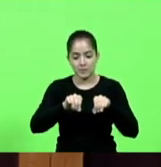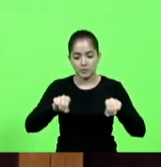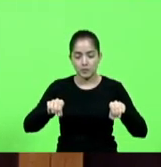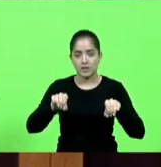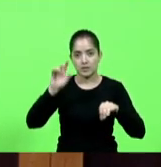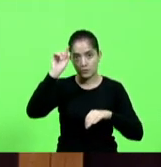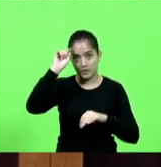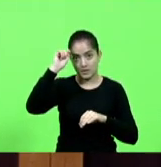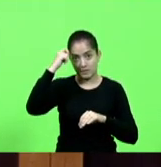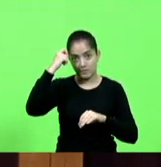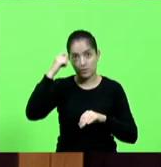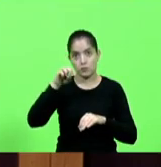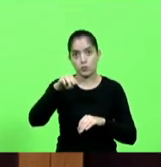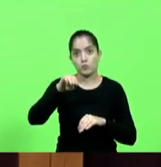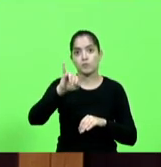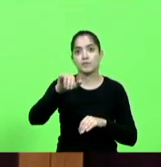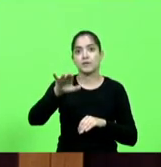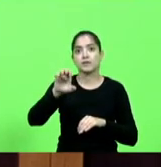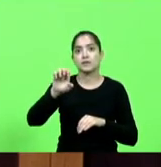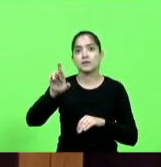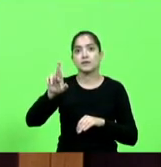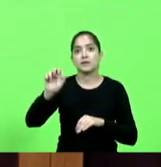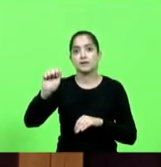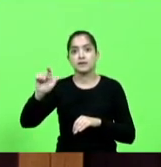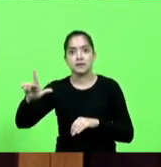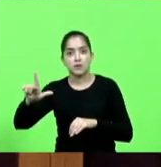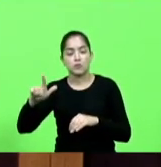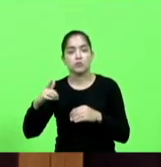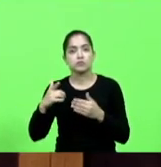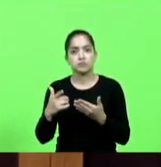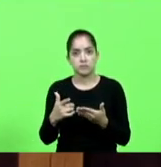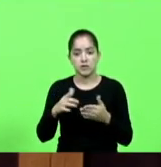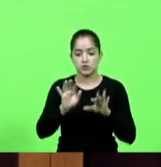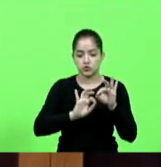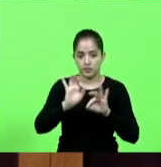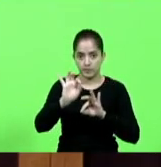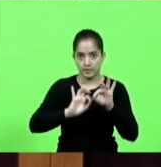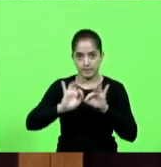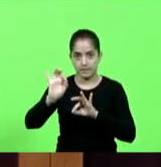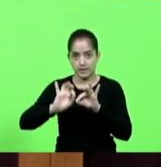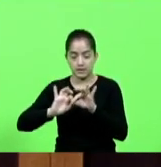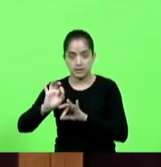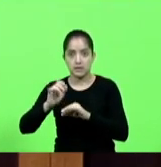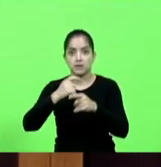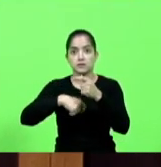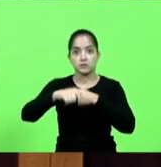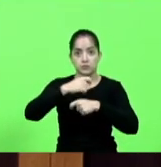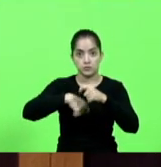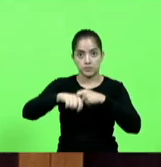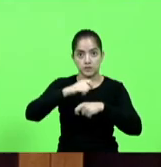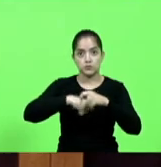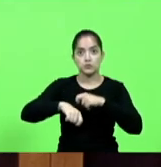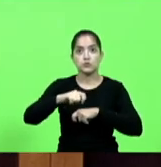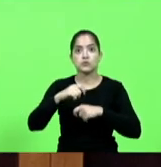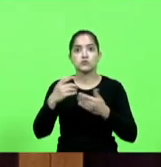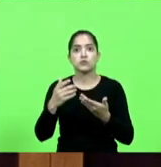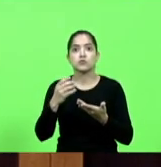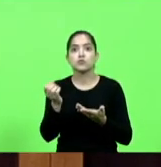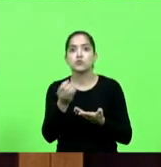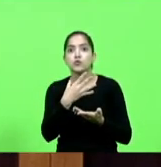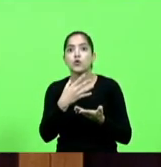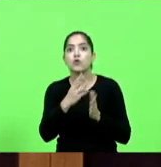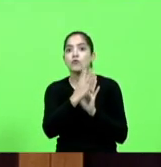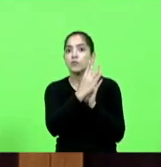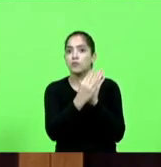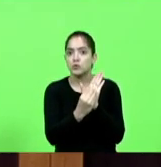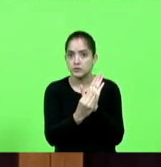preparamos a transição e prepararemos muito bem econômica do sul catarinense para um novo modelo do